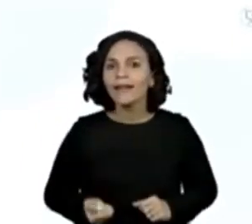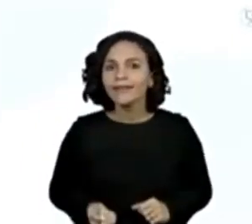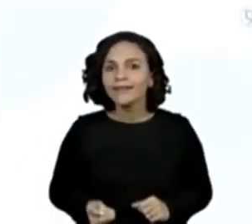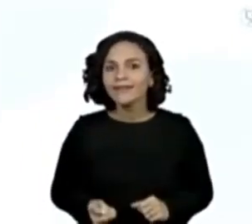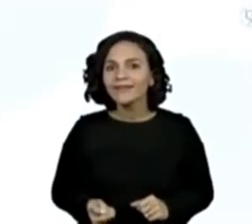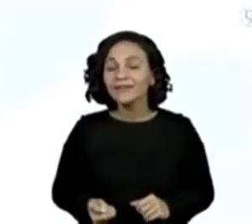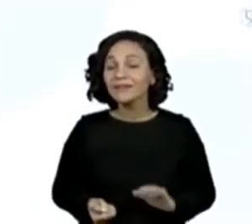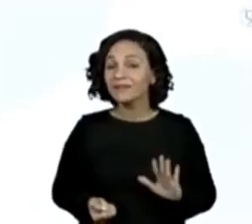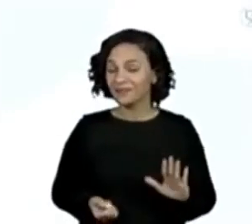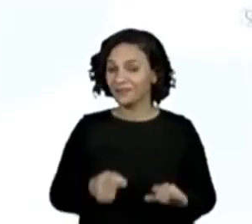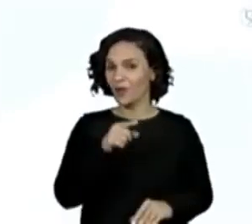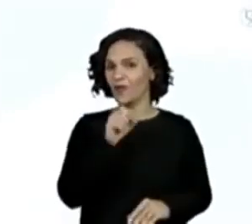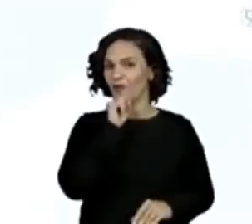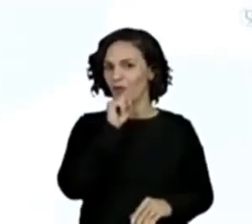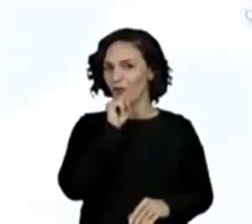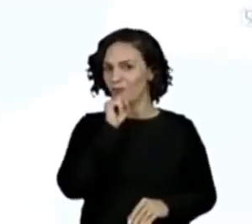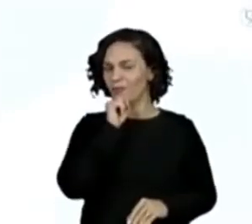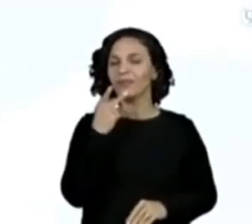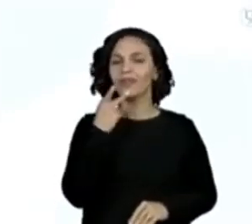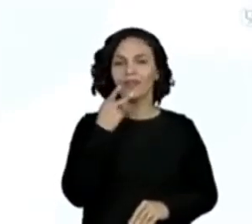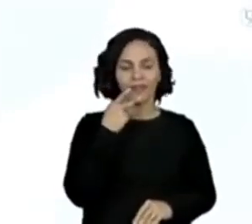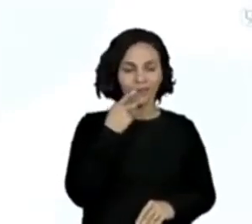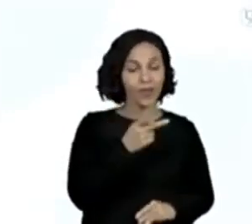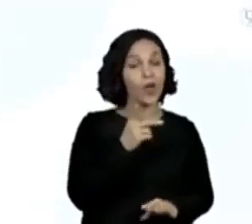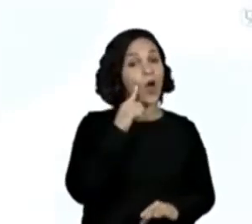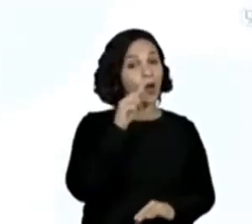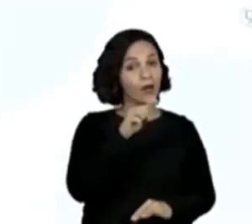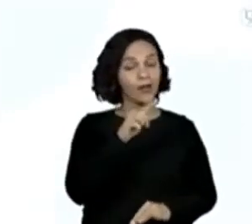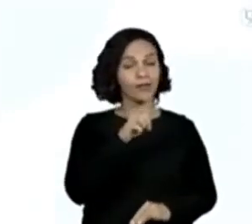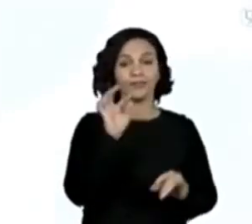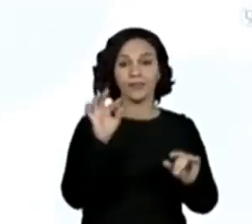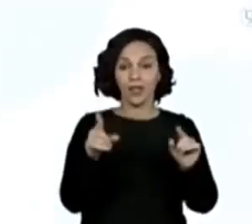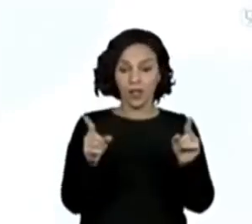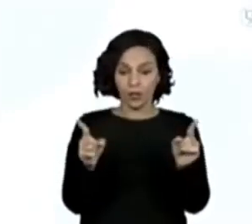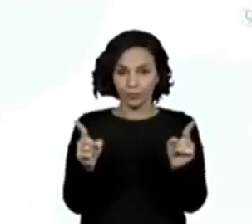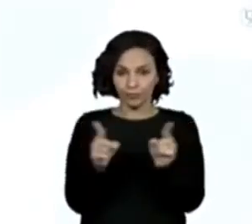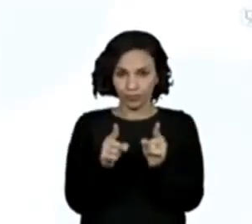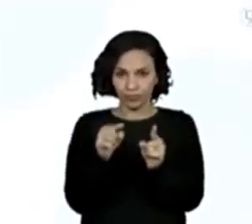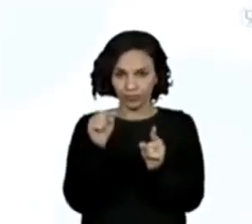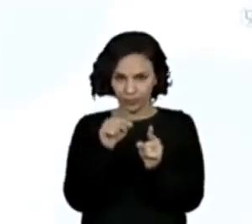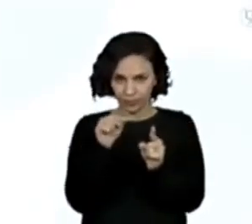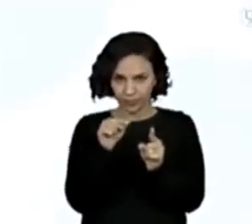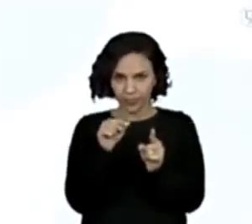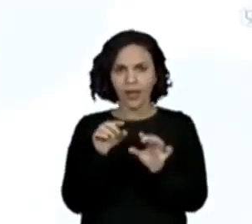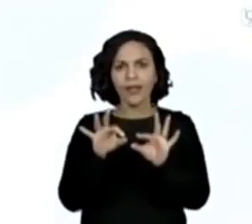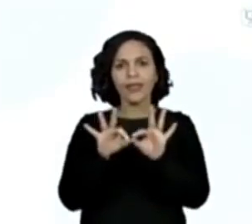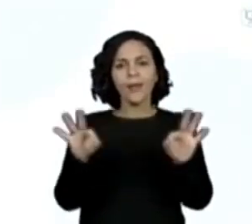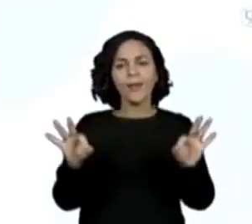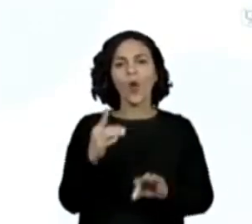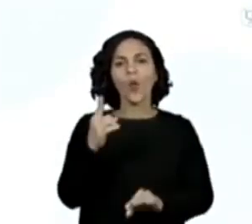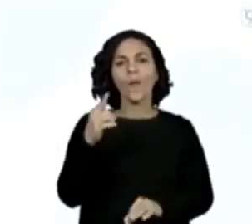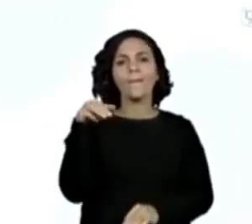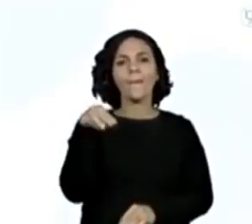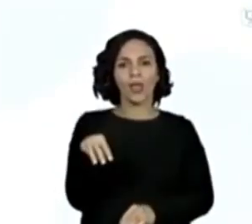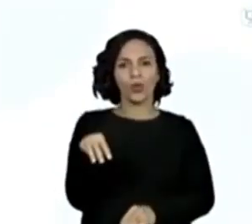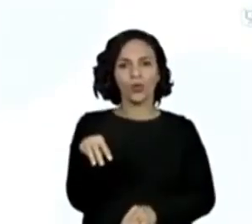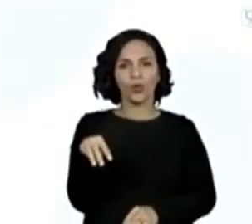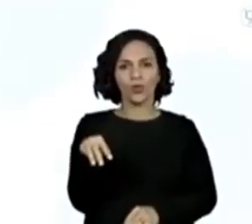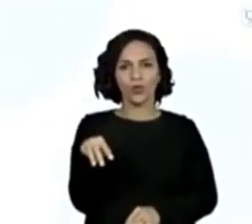O senhor José disse que a menor mede um metro de comprimento.